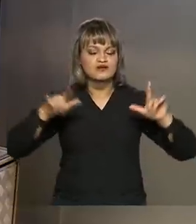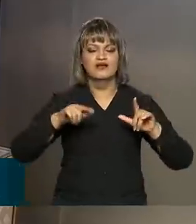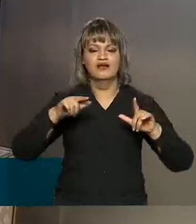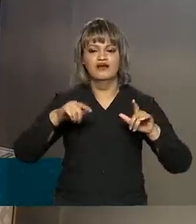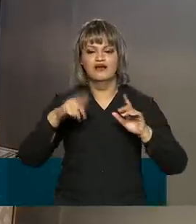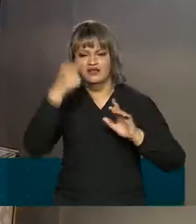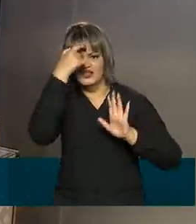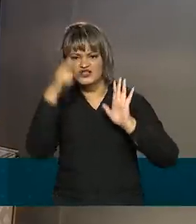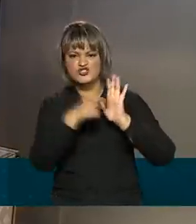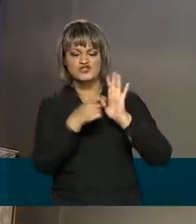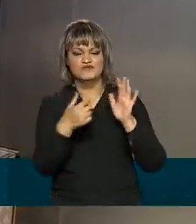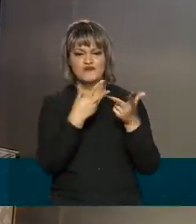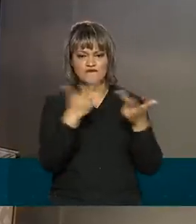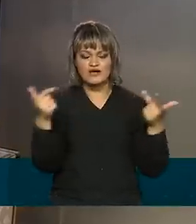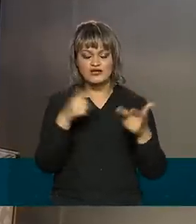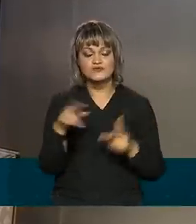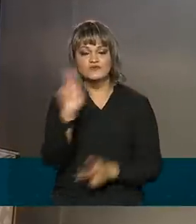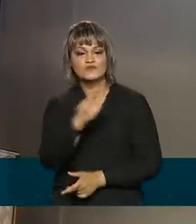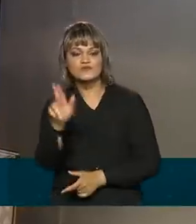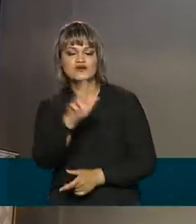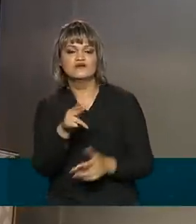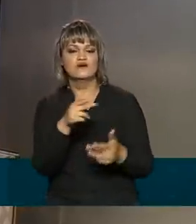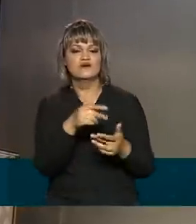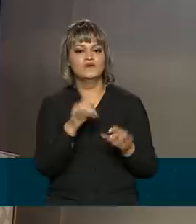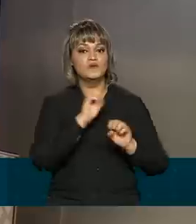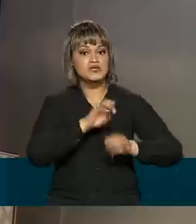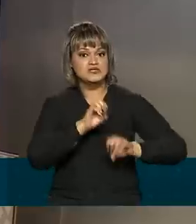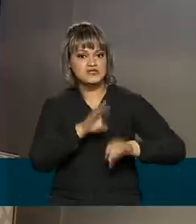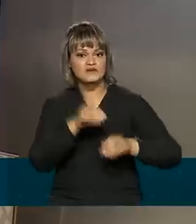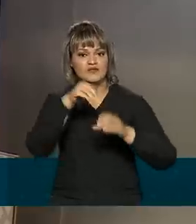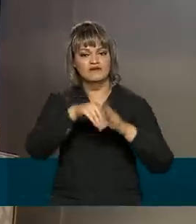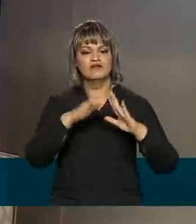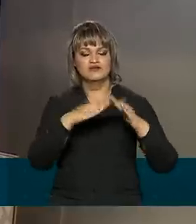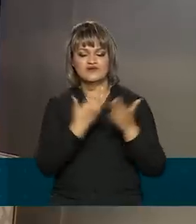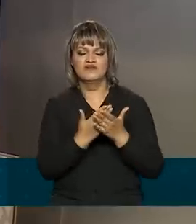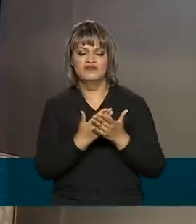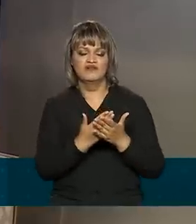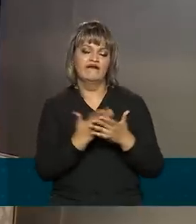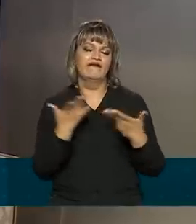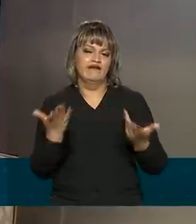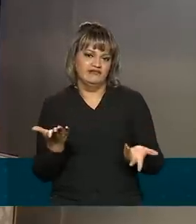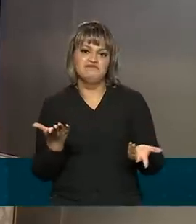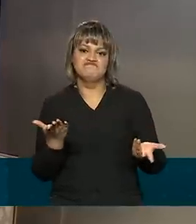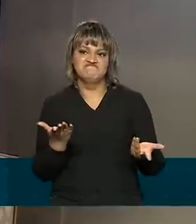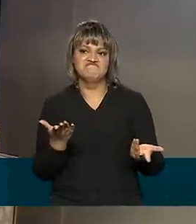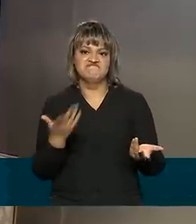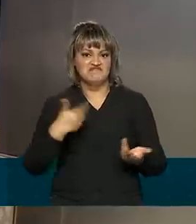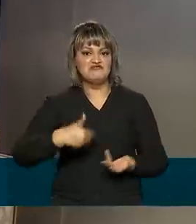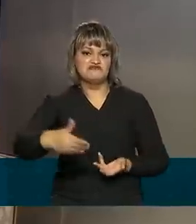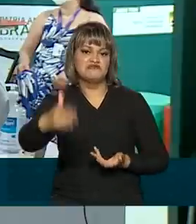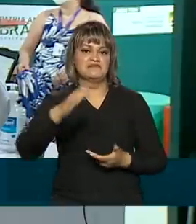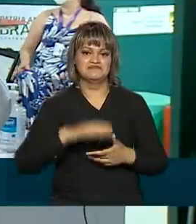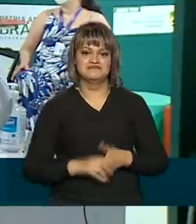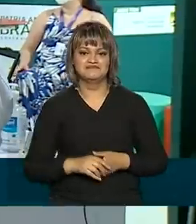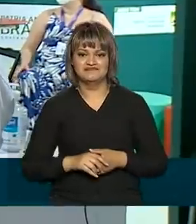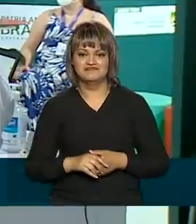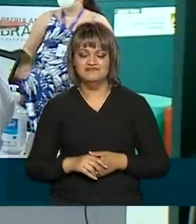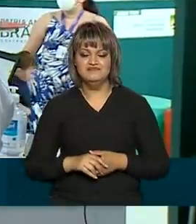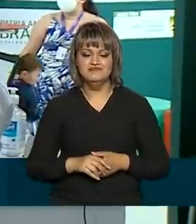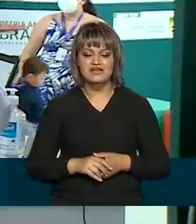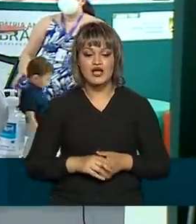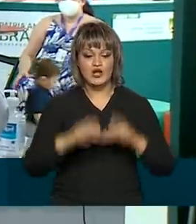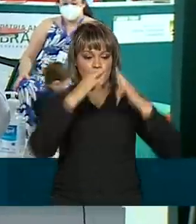virtual, que estão cada vez mais sendo utilizadas no ensino, elas vão ficar pós-pandemia também. Nos